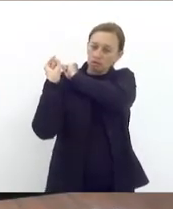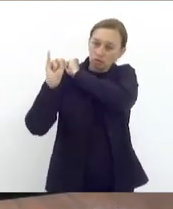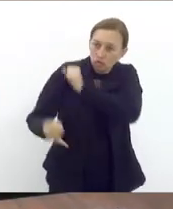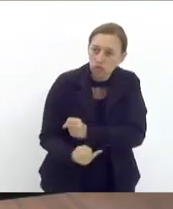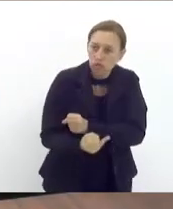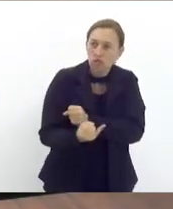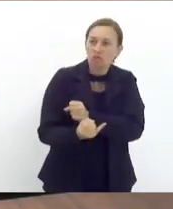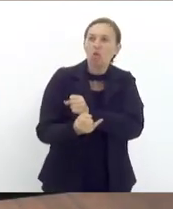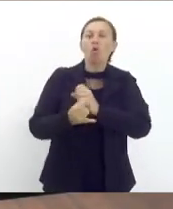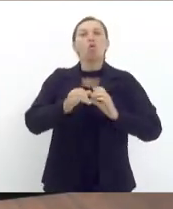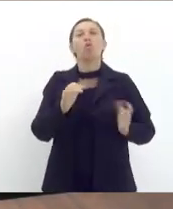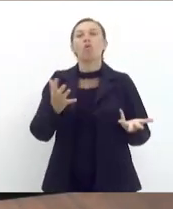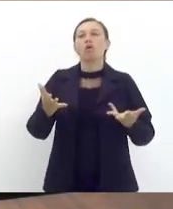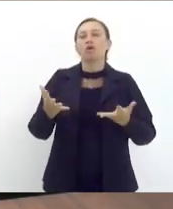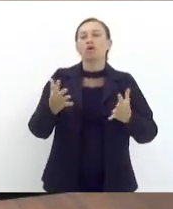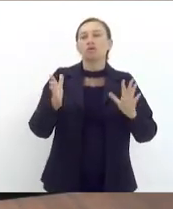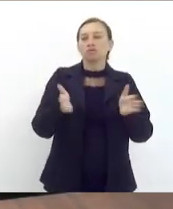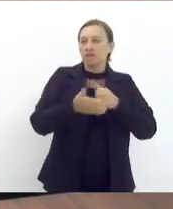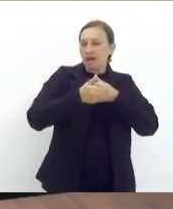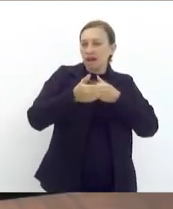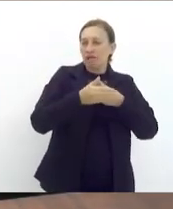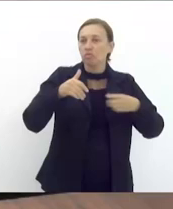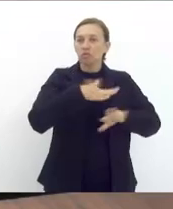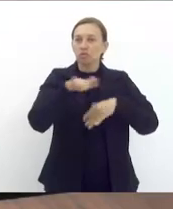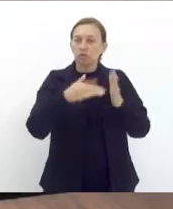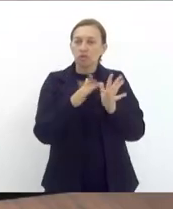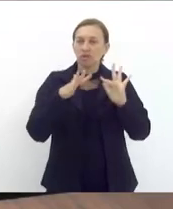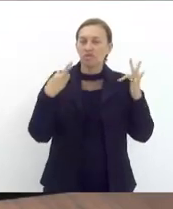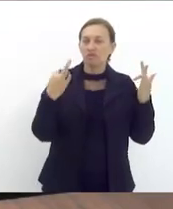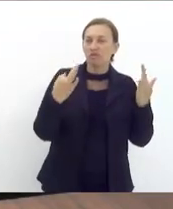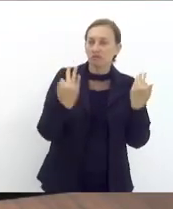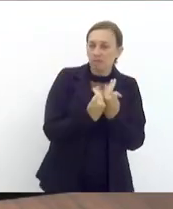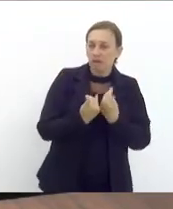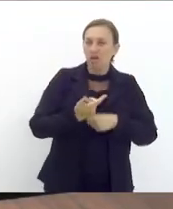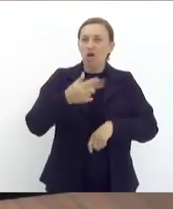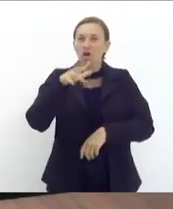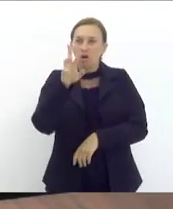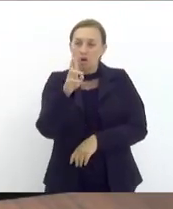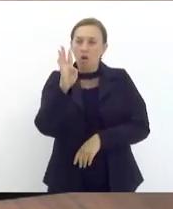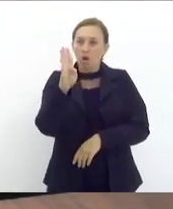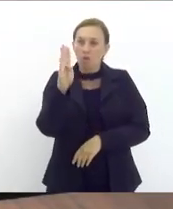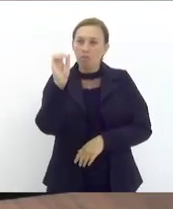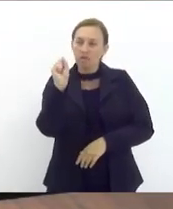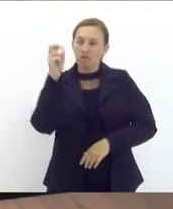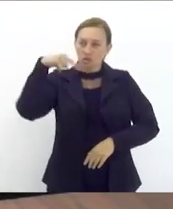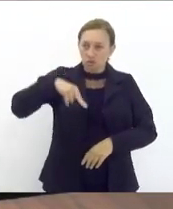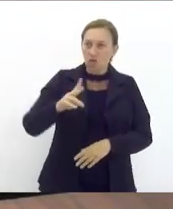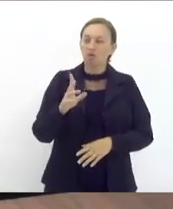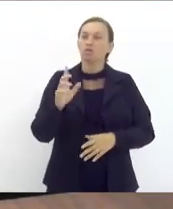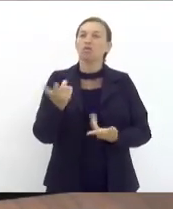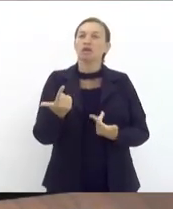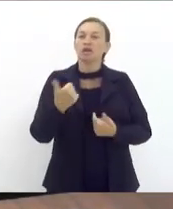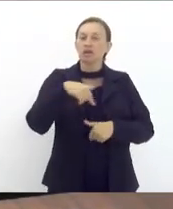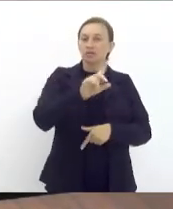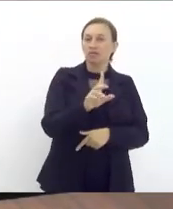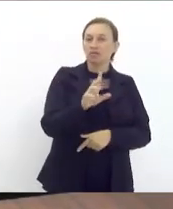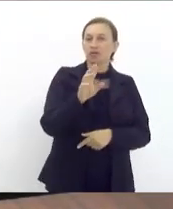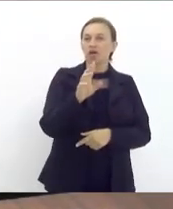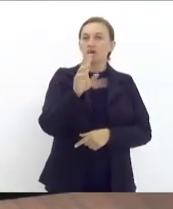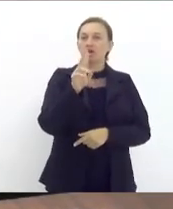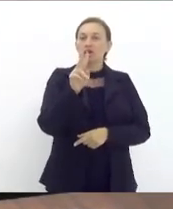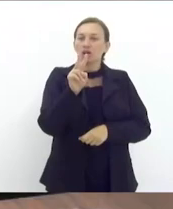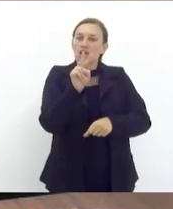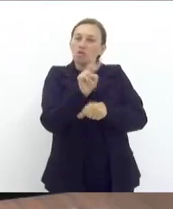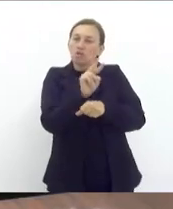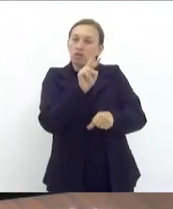família, em especial ao Robson. O Robson, para quem não sabe, foi guarda-costas do Leonel Brizola, quando o Leonel Brizola